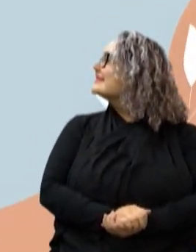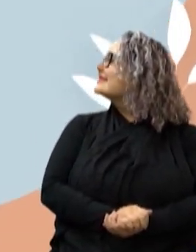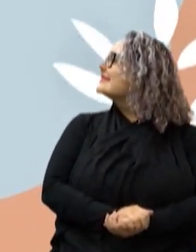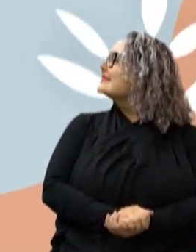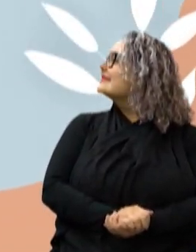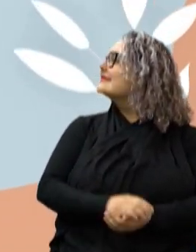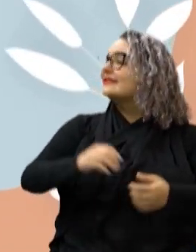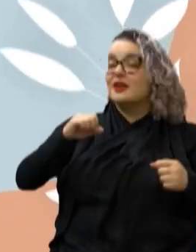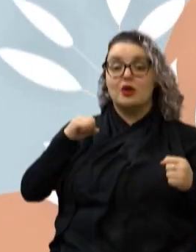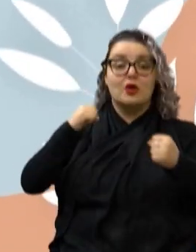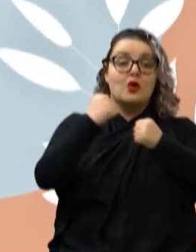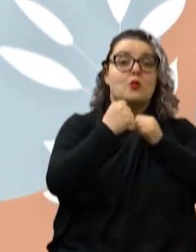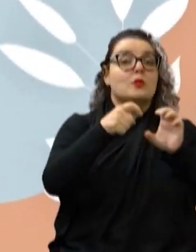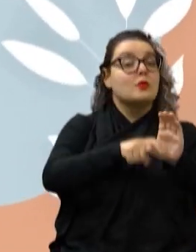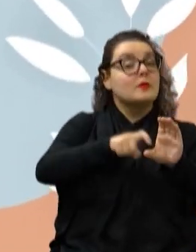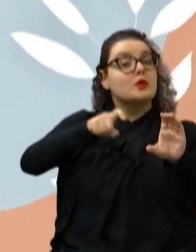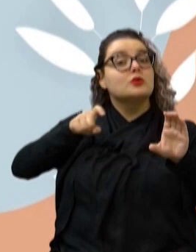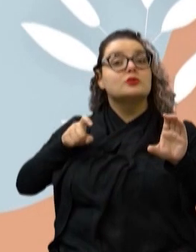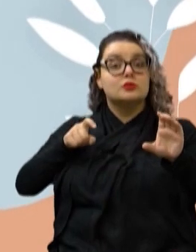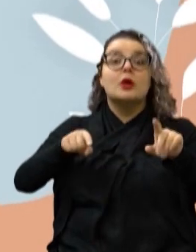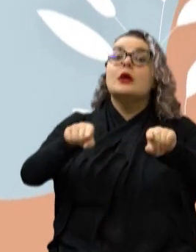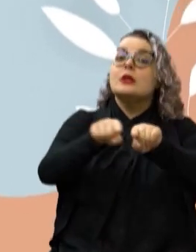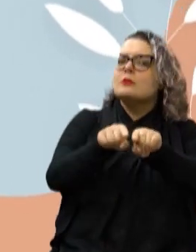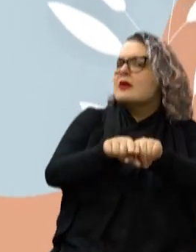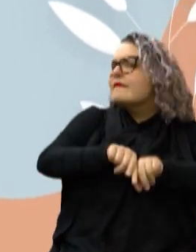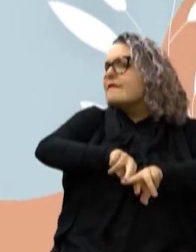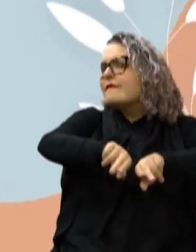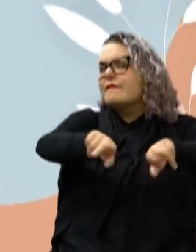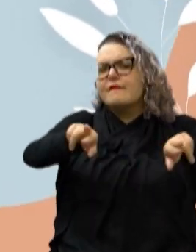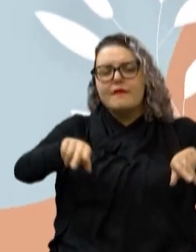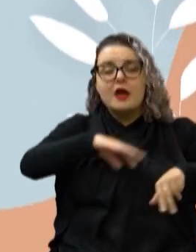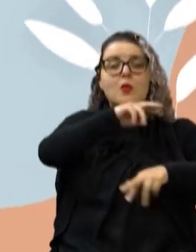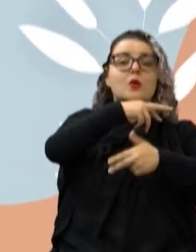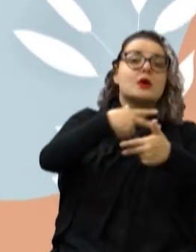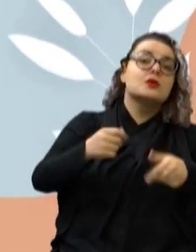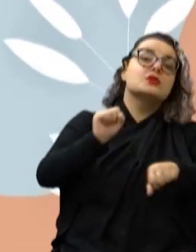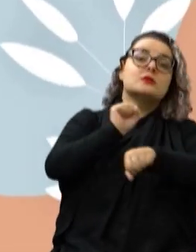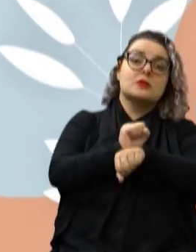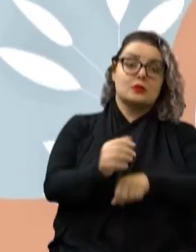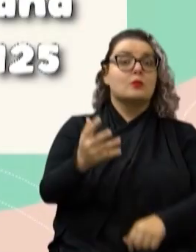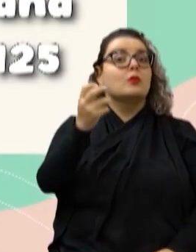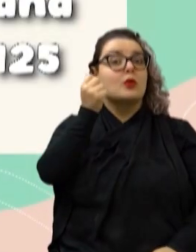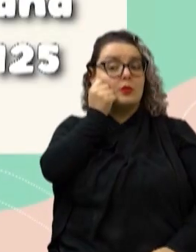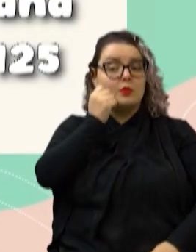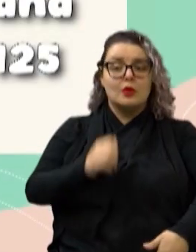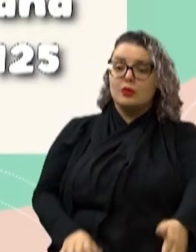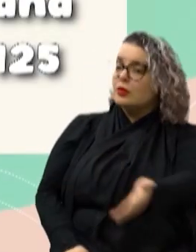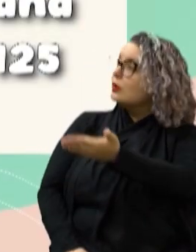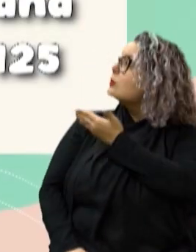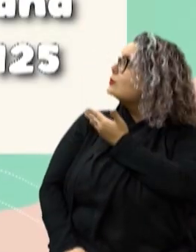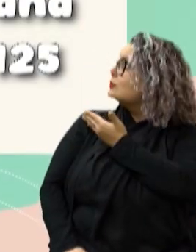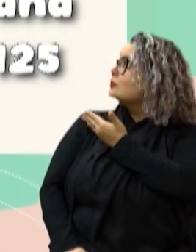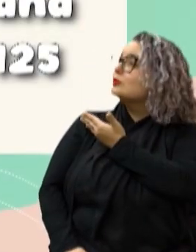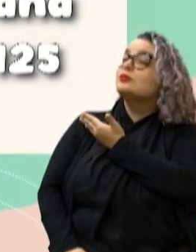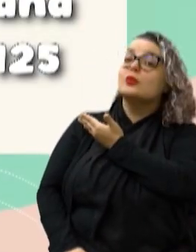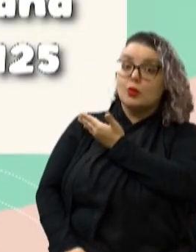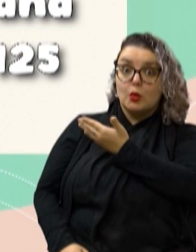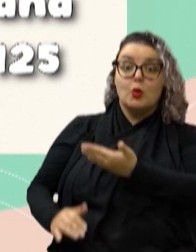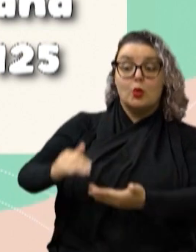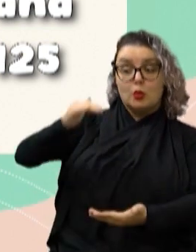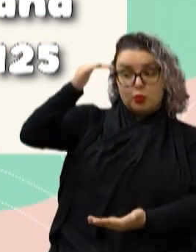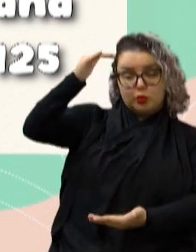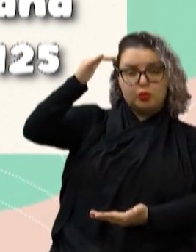Os protetores independentes também tem vários bichinhos esperando por adoção Esse cachorro de porte